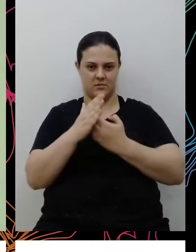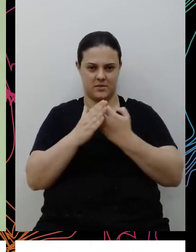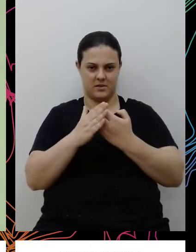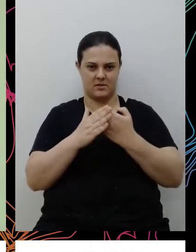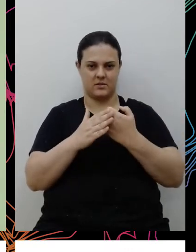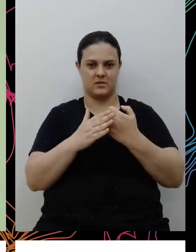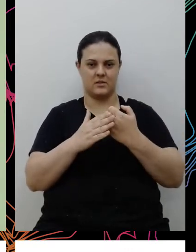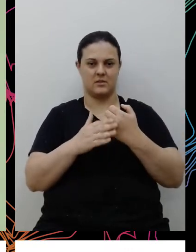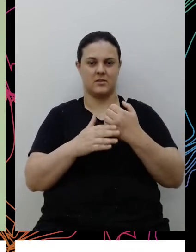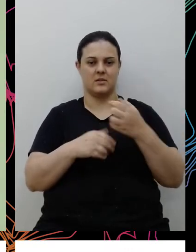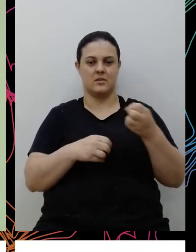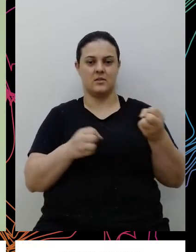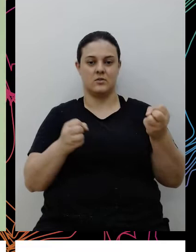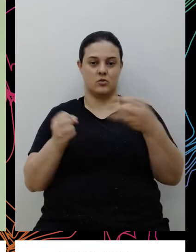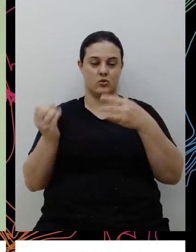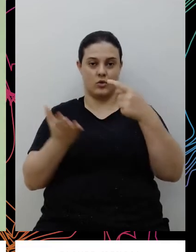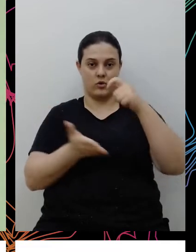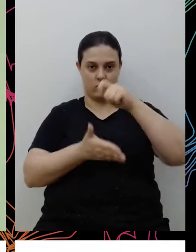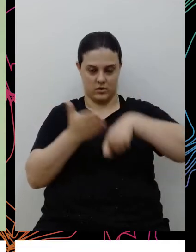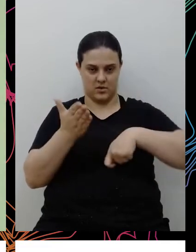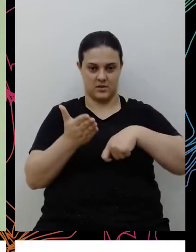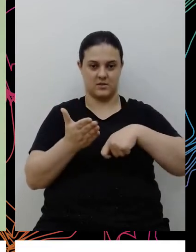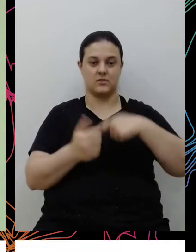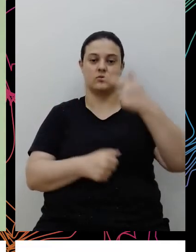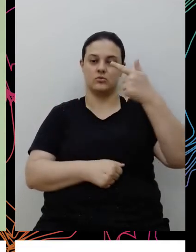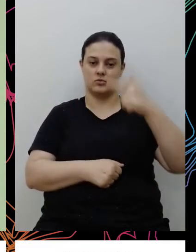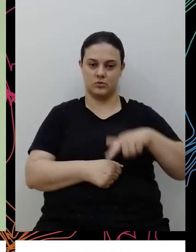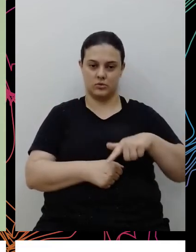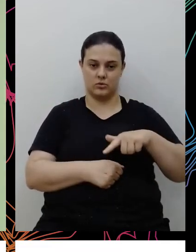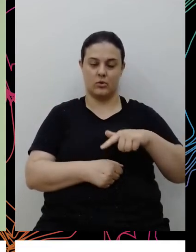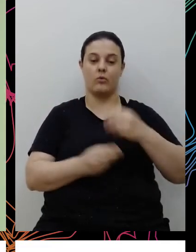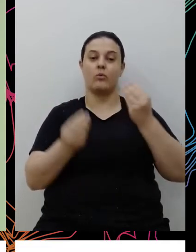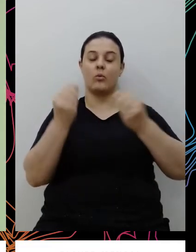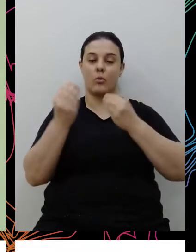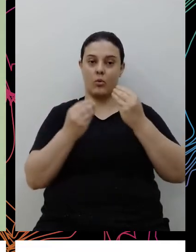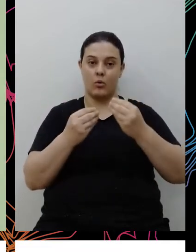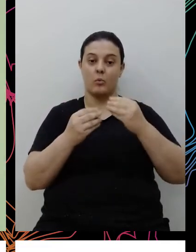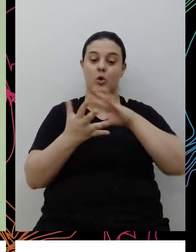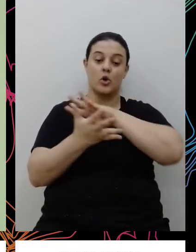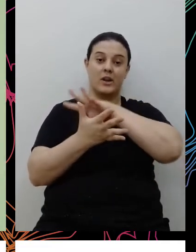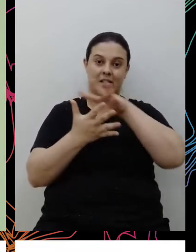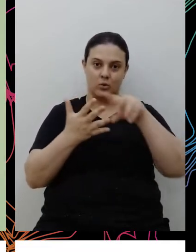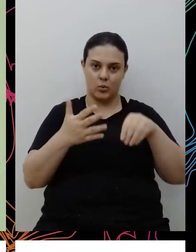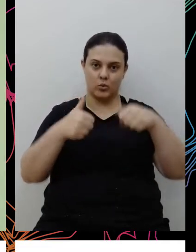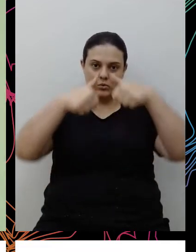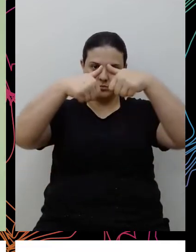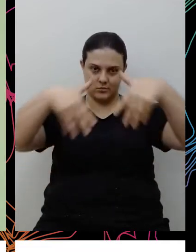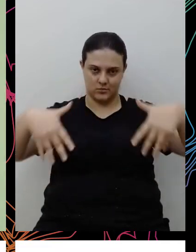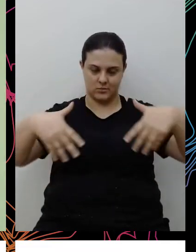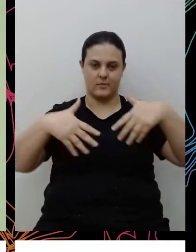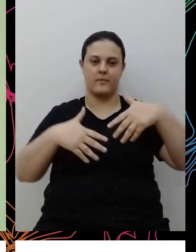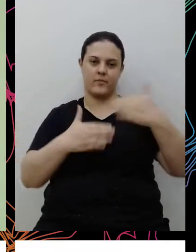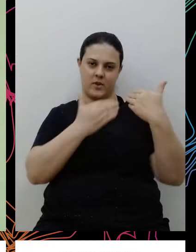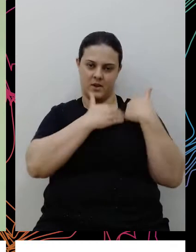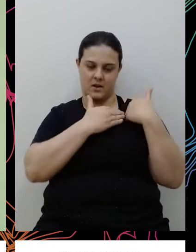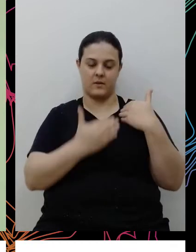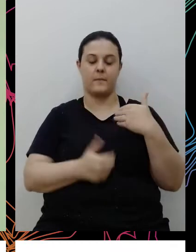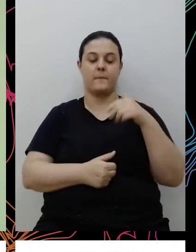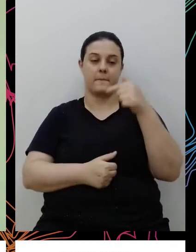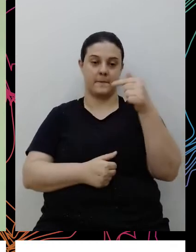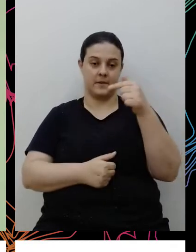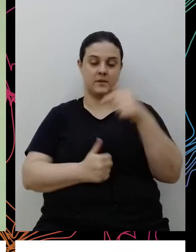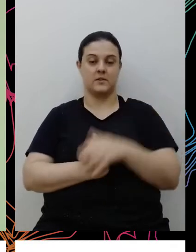das nossas novas contratações, e aí de novo a distribuição dessas pessoas em todos os níveis dentro da companhia, o sétimo